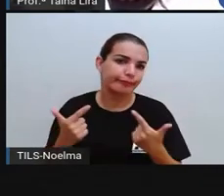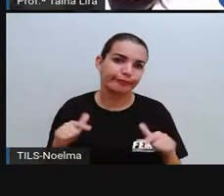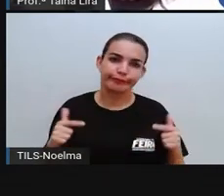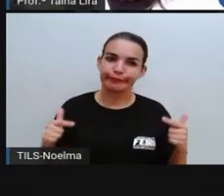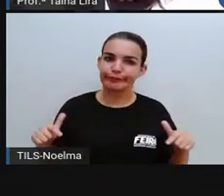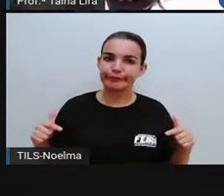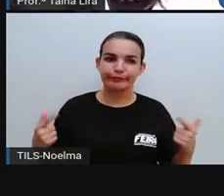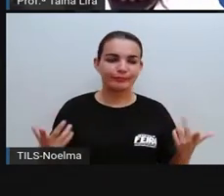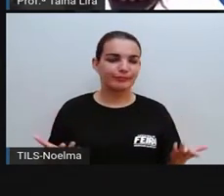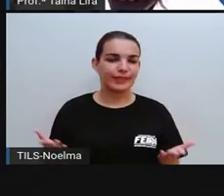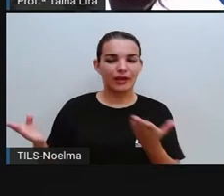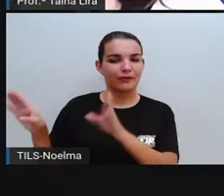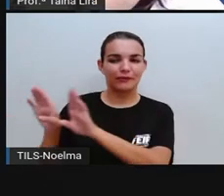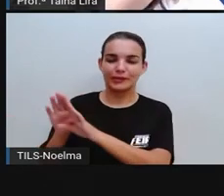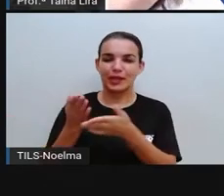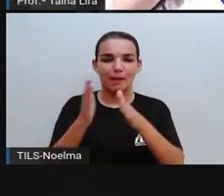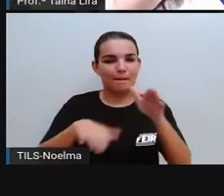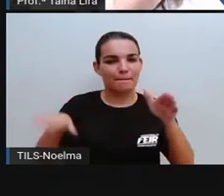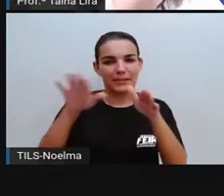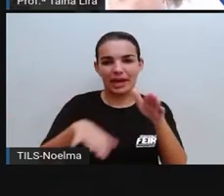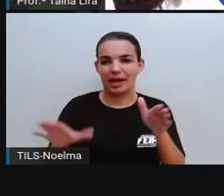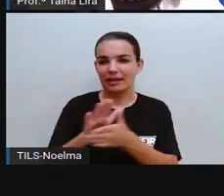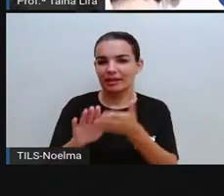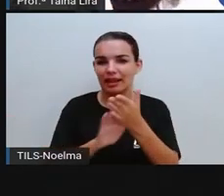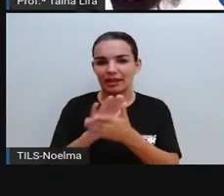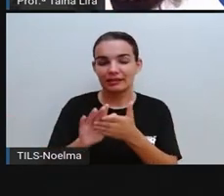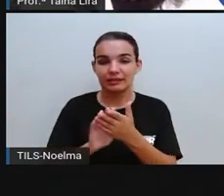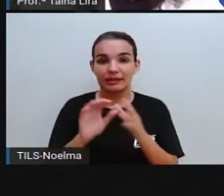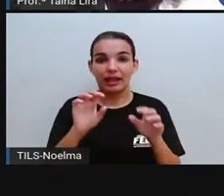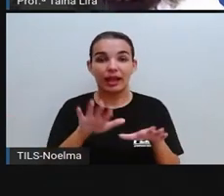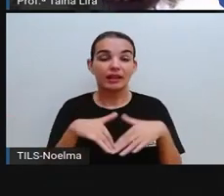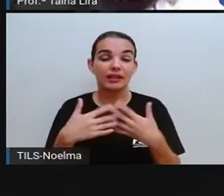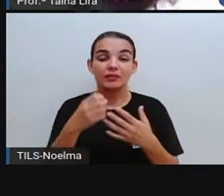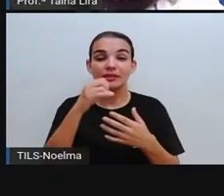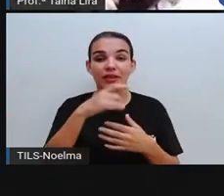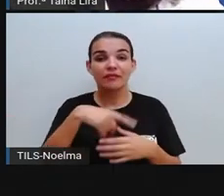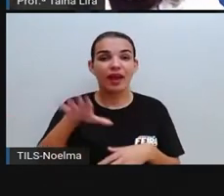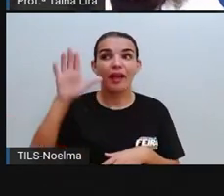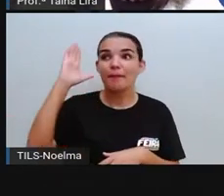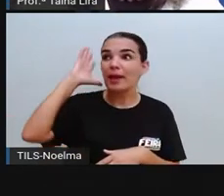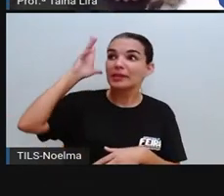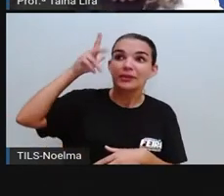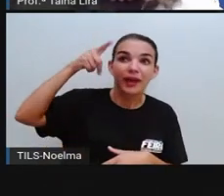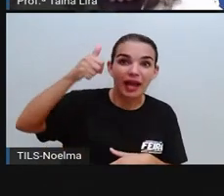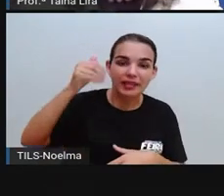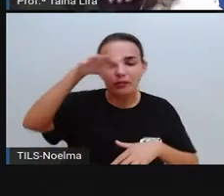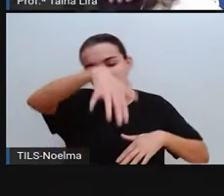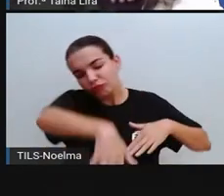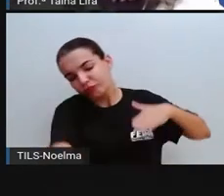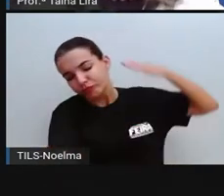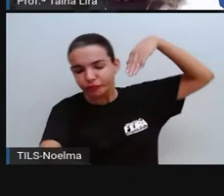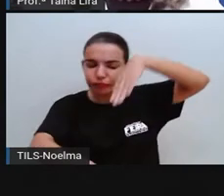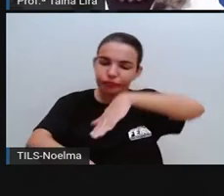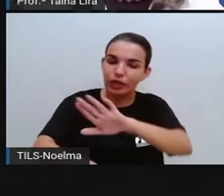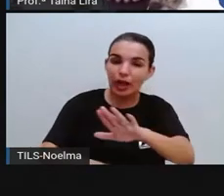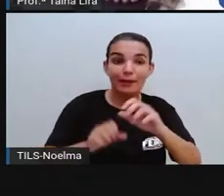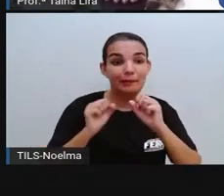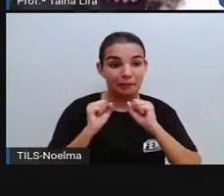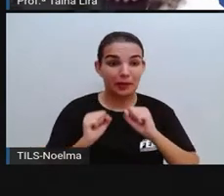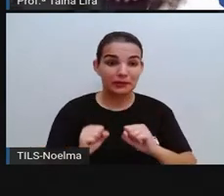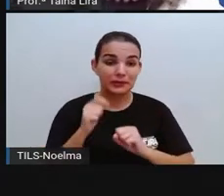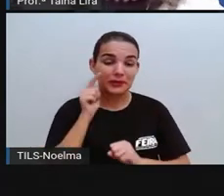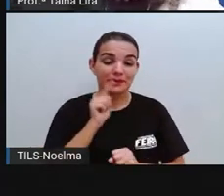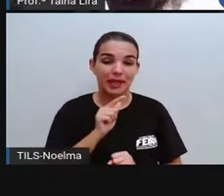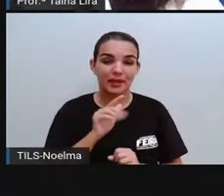Praia não fecha. Então, se alguém chegar lá até de madrugada, resolver dar um mergulho lá de madrugada, consegue,